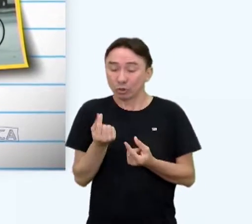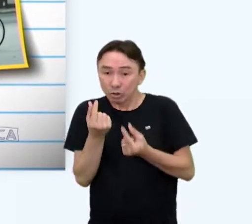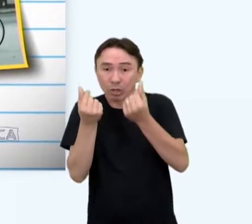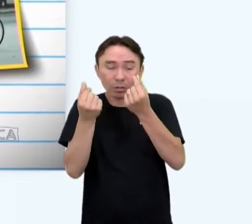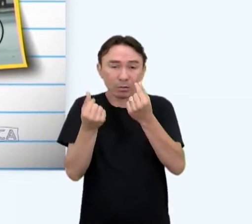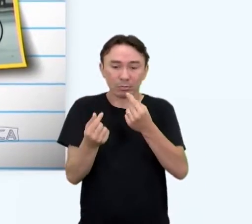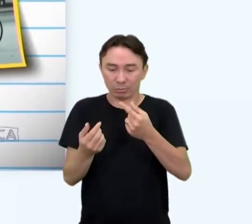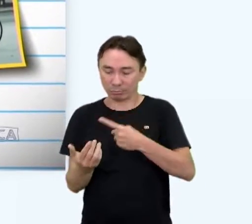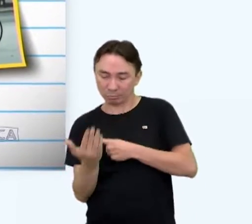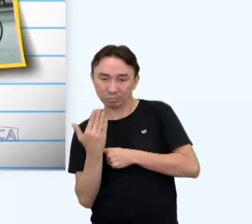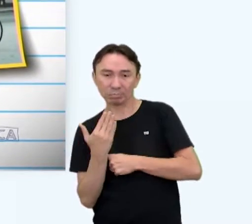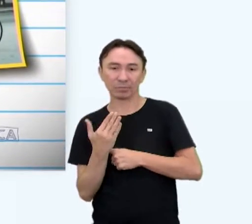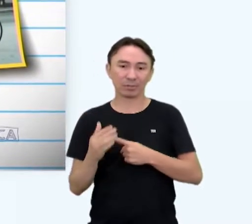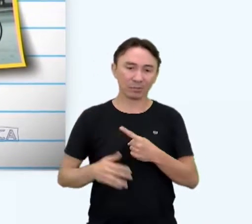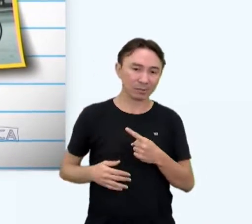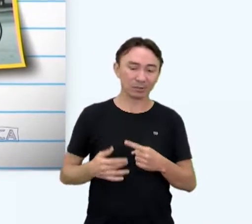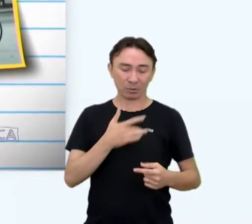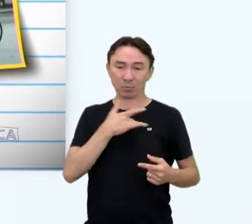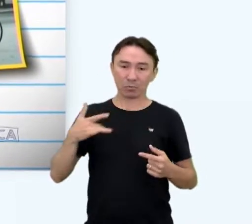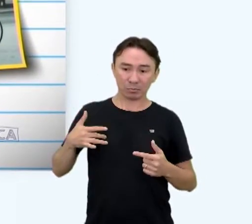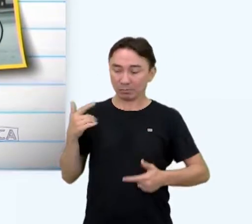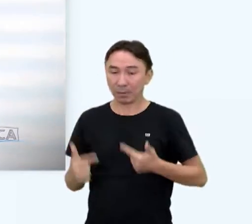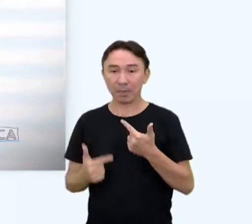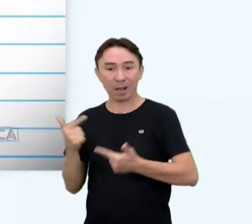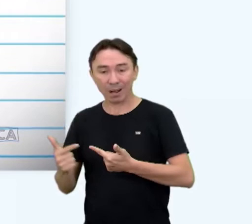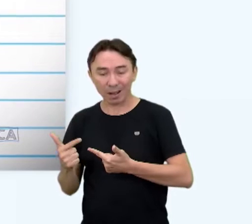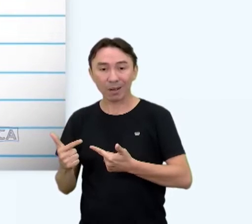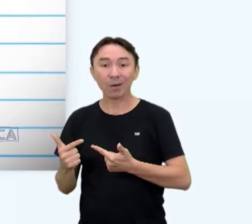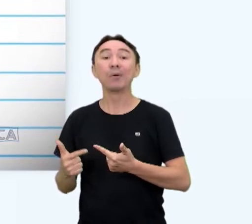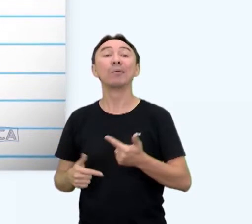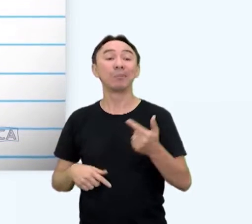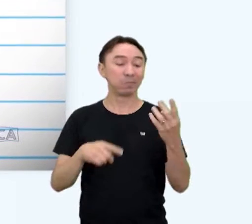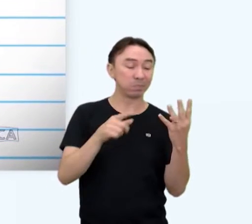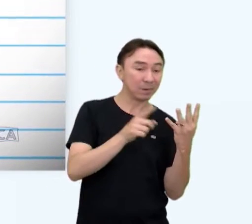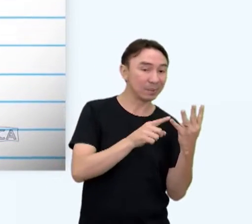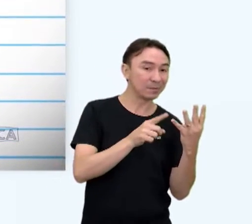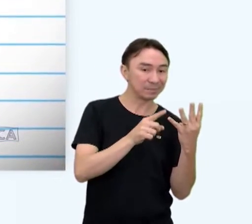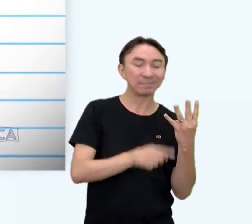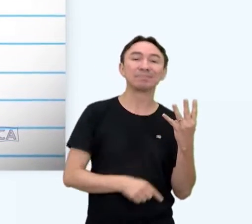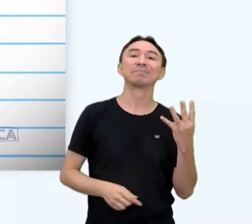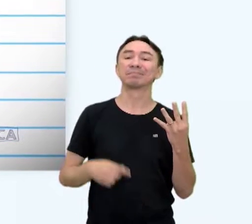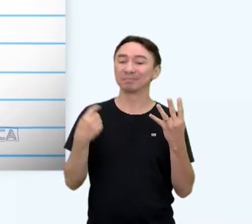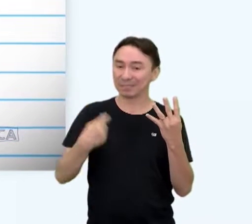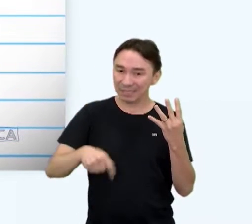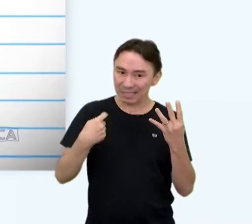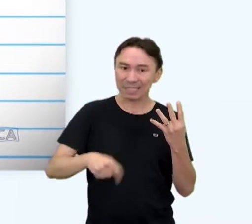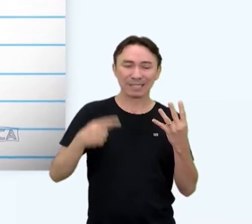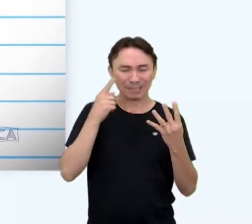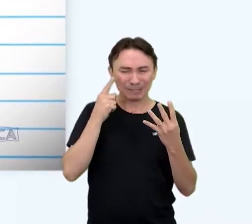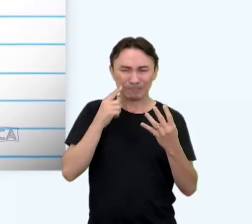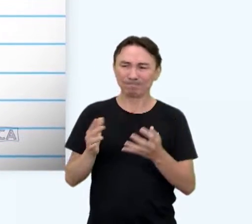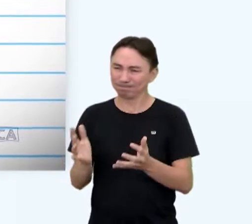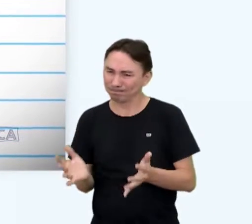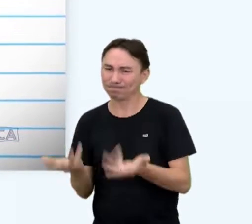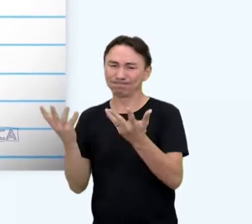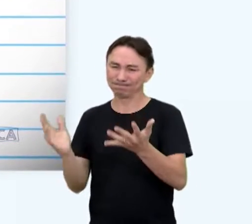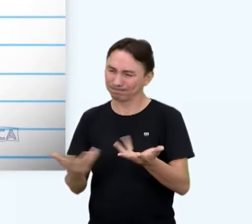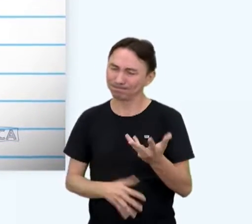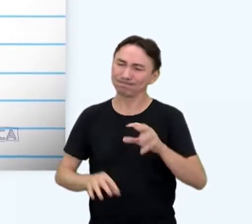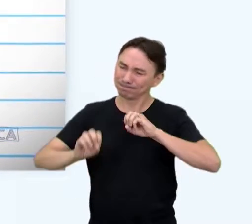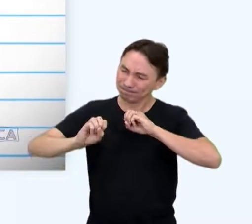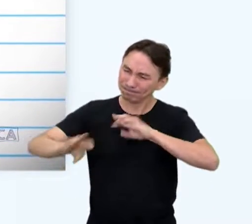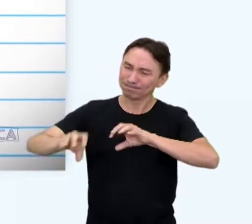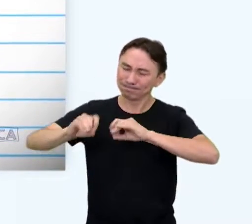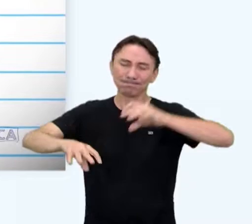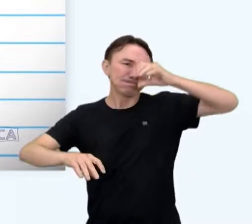para trabalhar, um desafio maior se impõe, estimular a aprendizagem, o conhecimento, a criatividade do ser